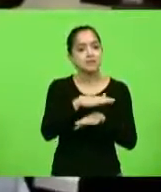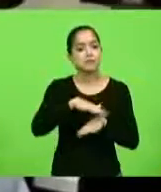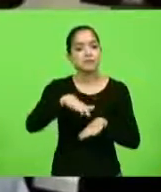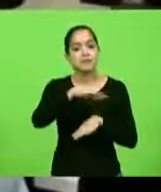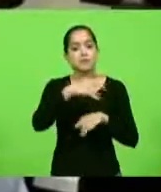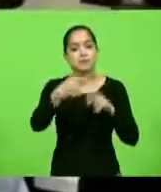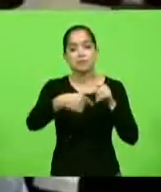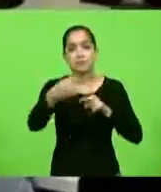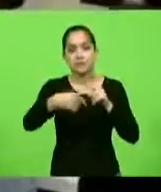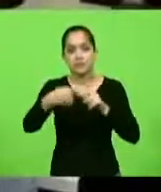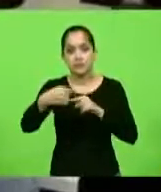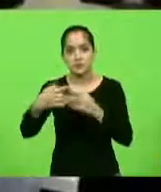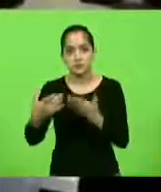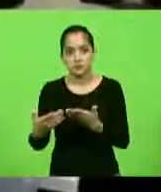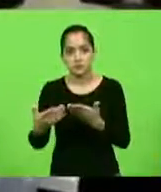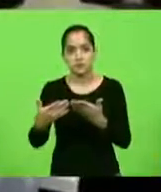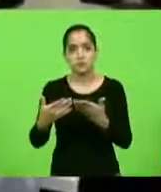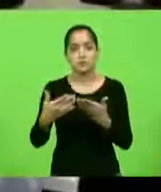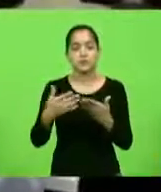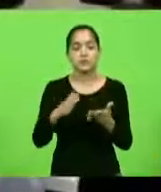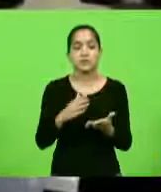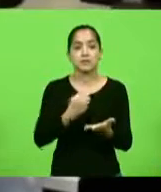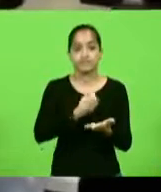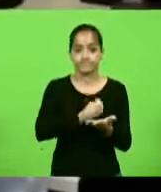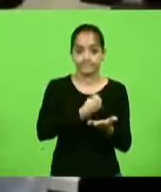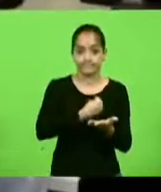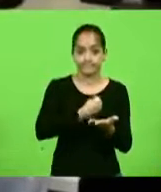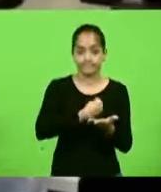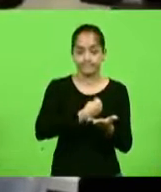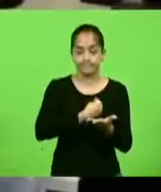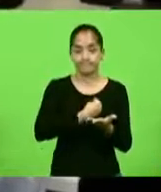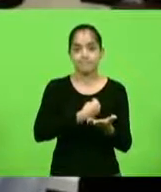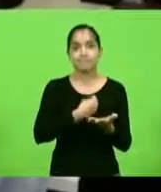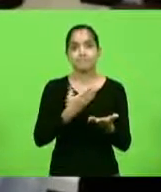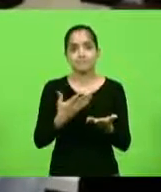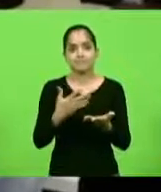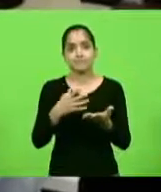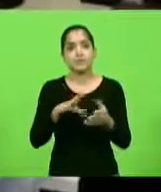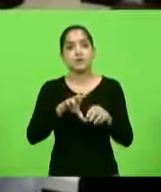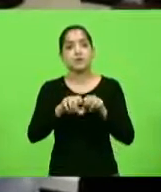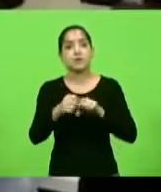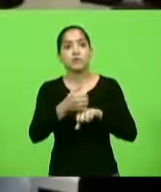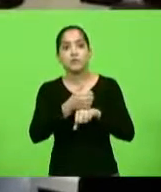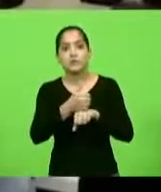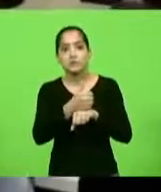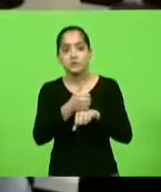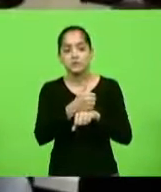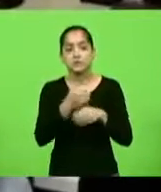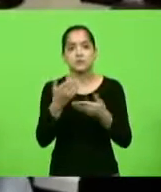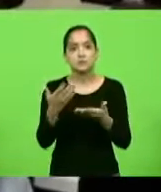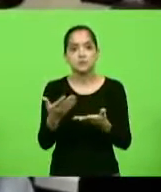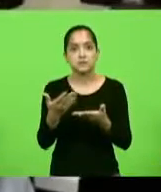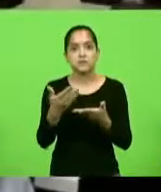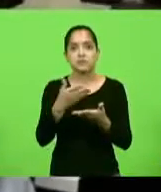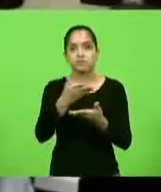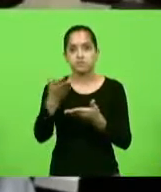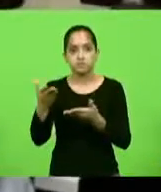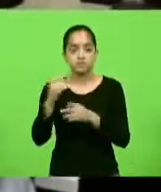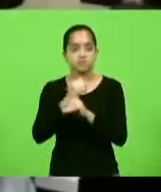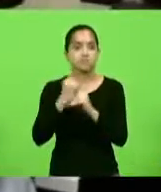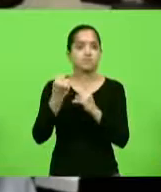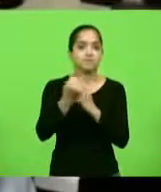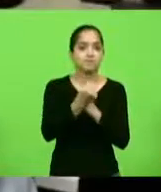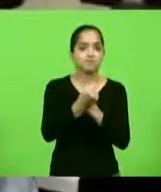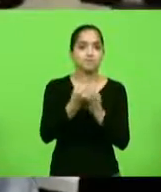e por isso nós estamos fazendo uma extensão de nossas vidas, da formação que nós temos para oferecer à sociedade, né,